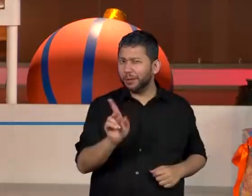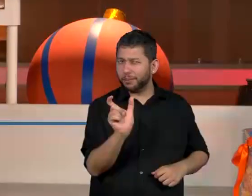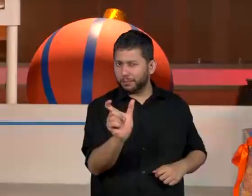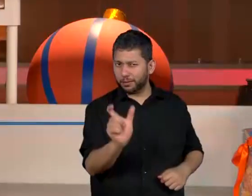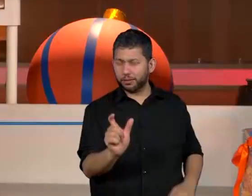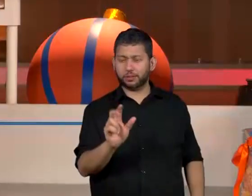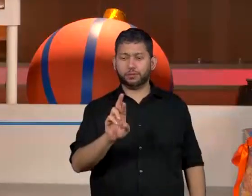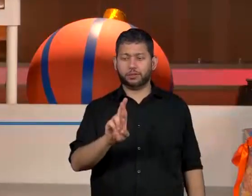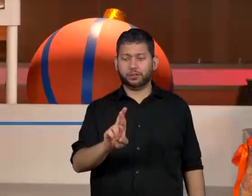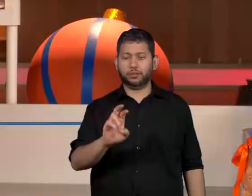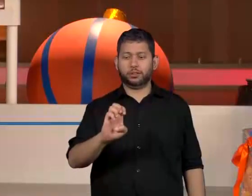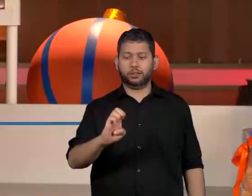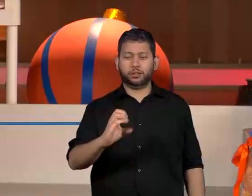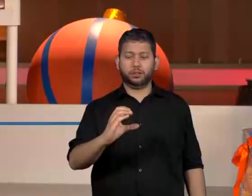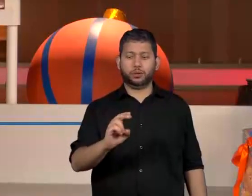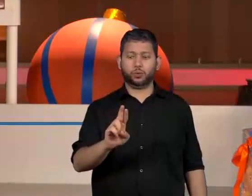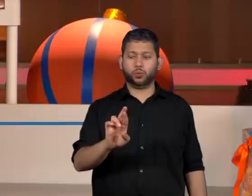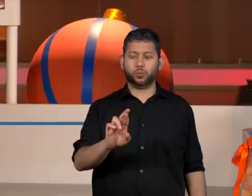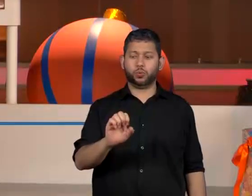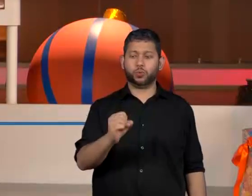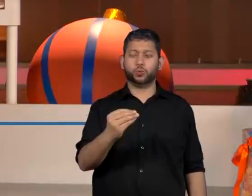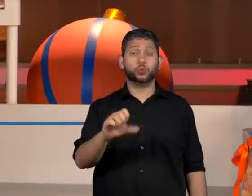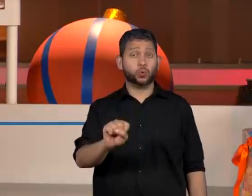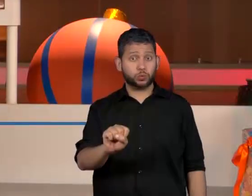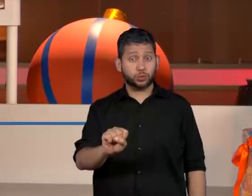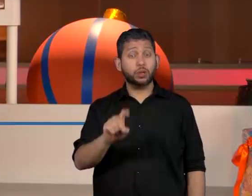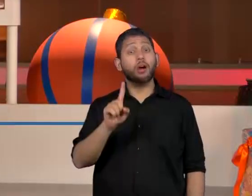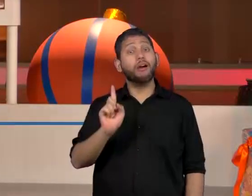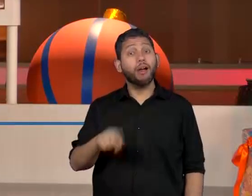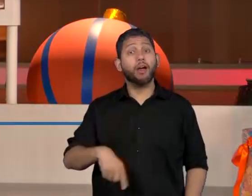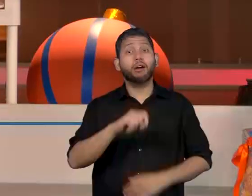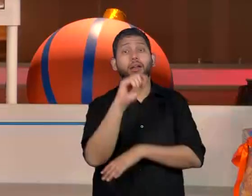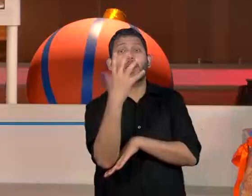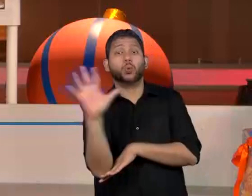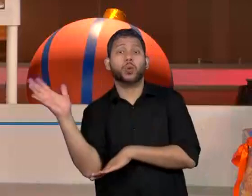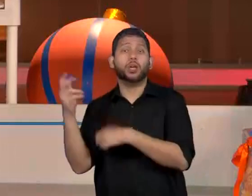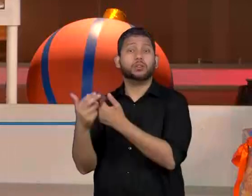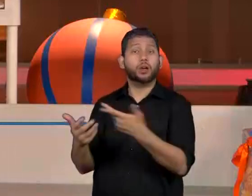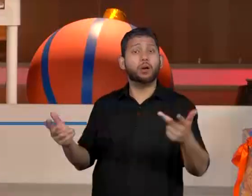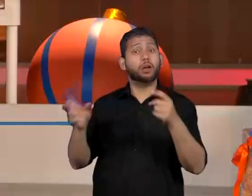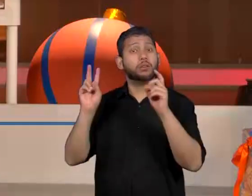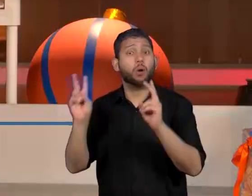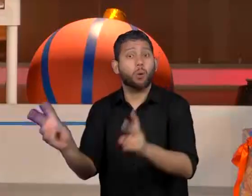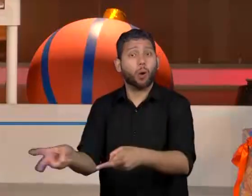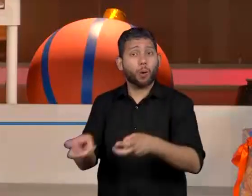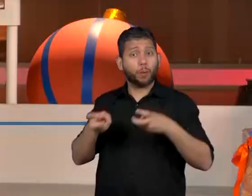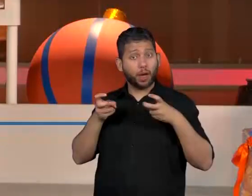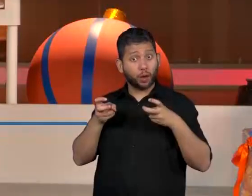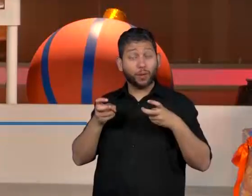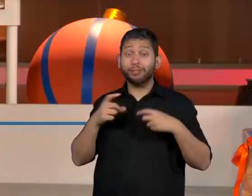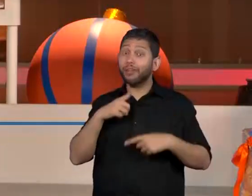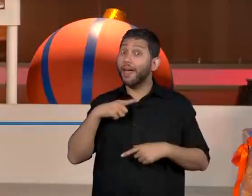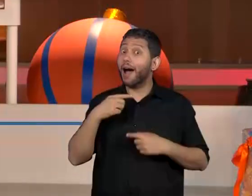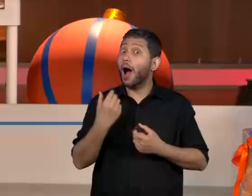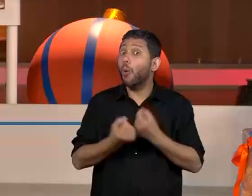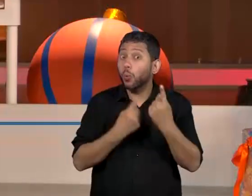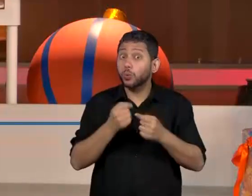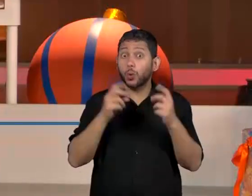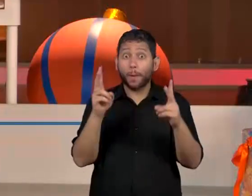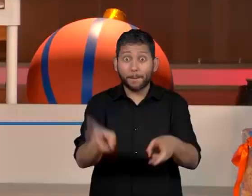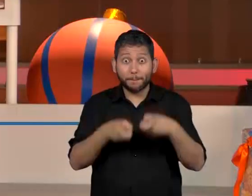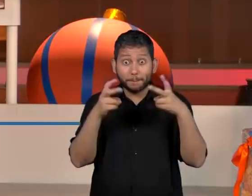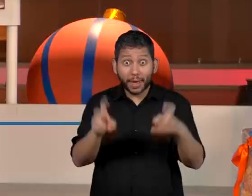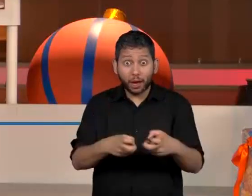utilizam recursos naturais e recursos renováveis e não renováveis. Por isso o texto anterior. Tem mais um